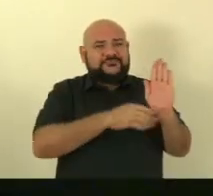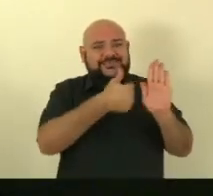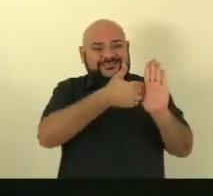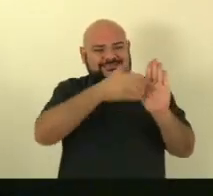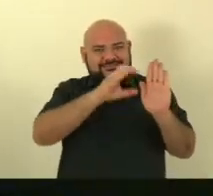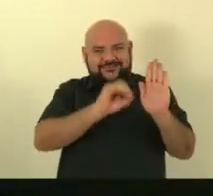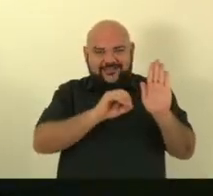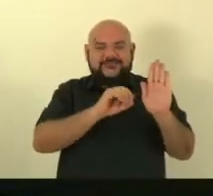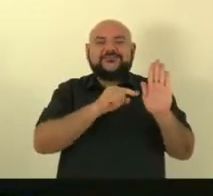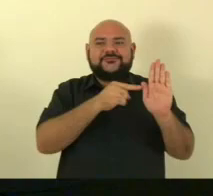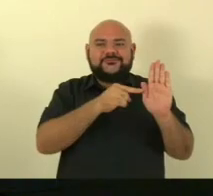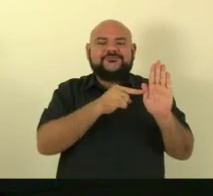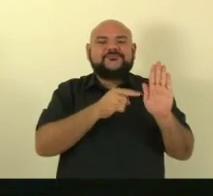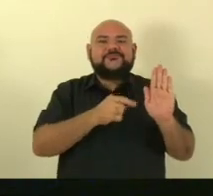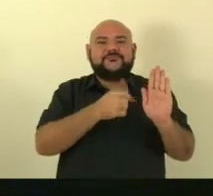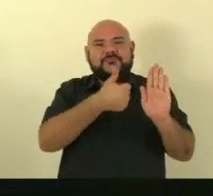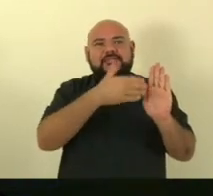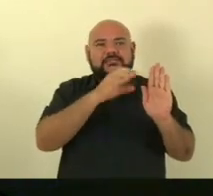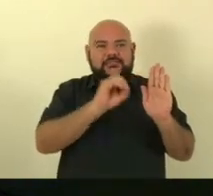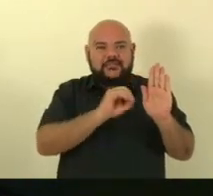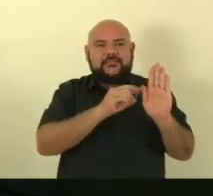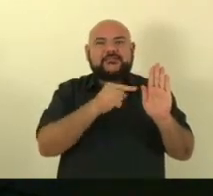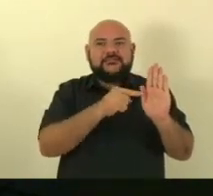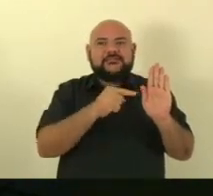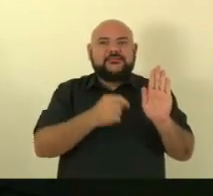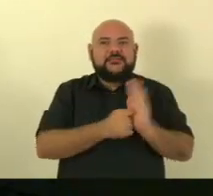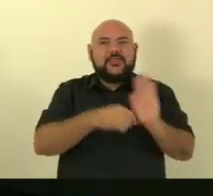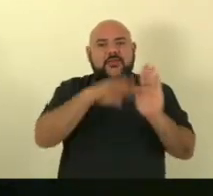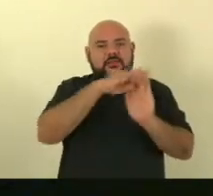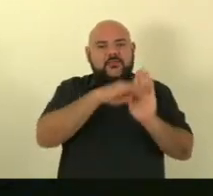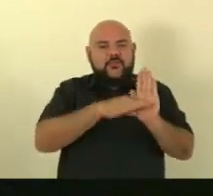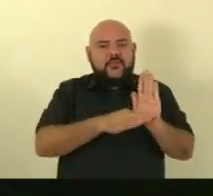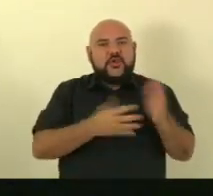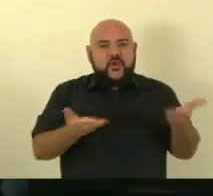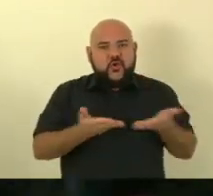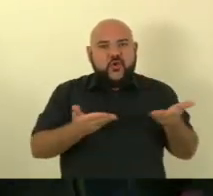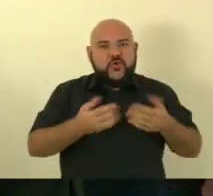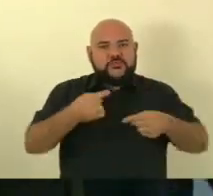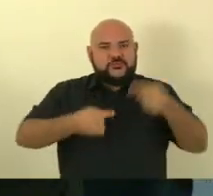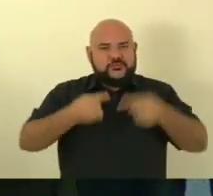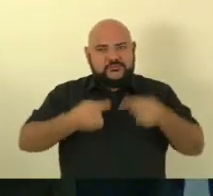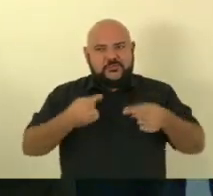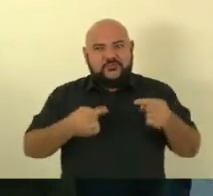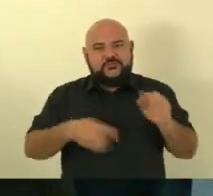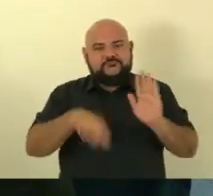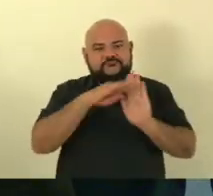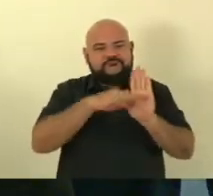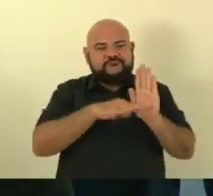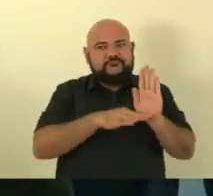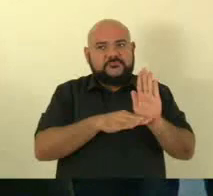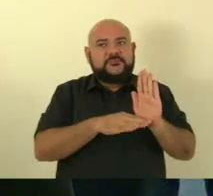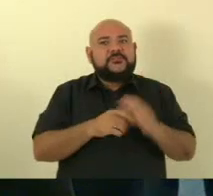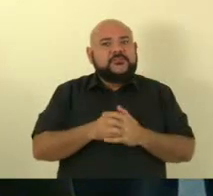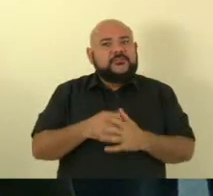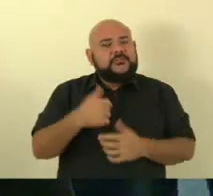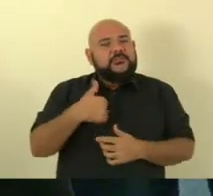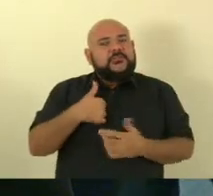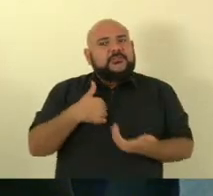o item 10 da nossa ordem do dia, acredito eu,